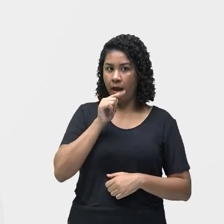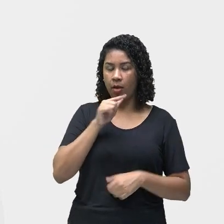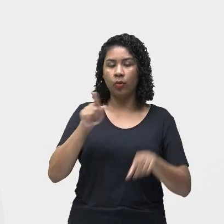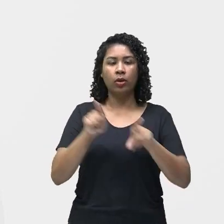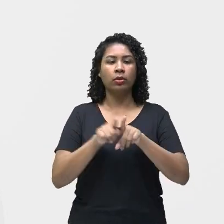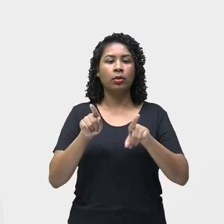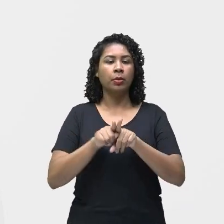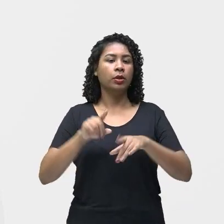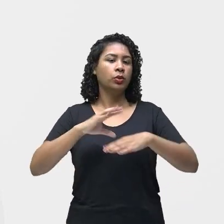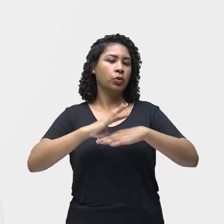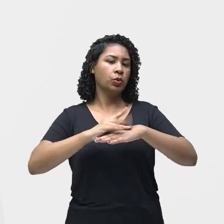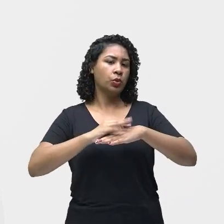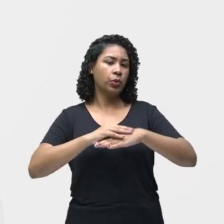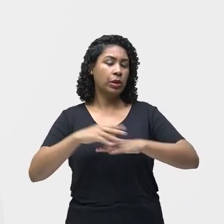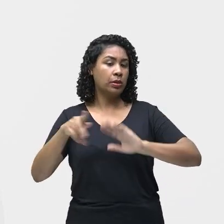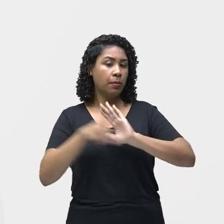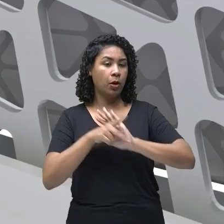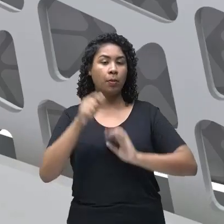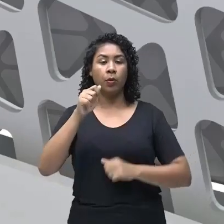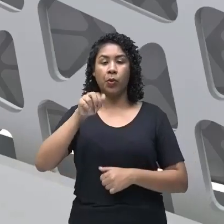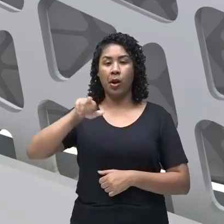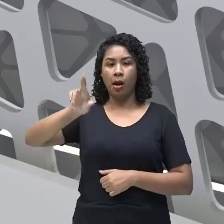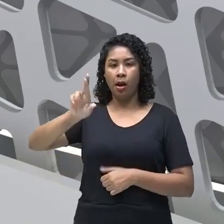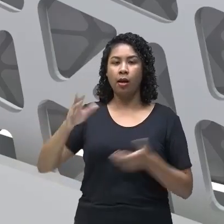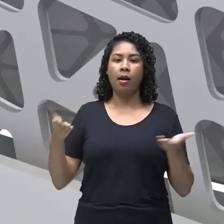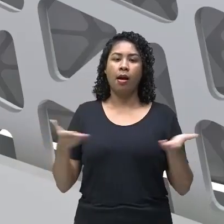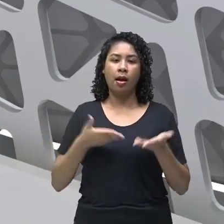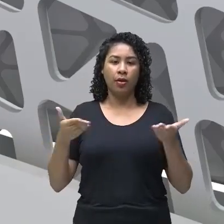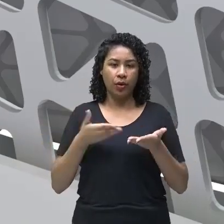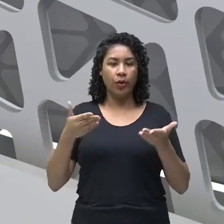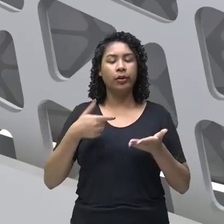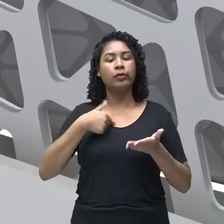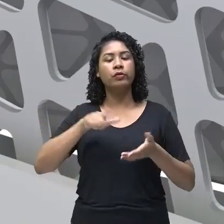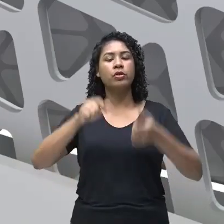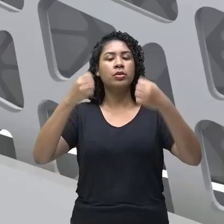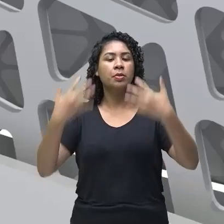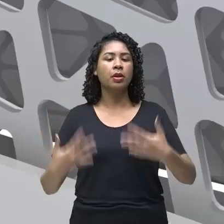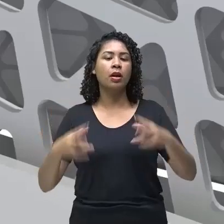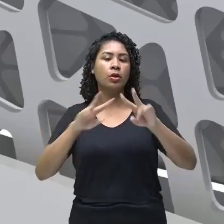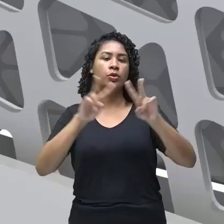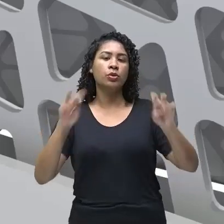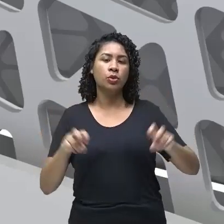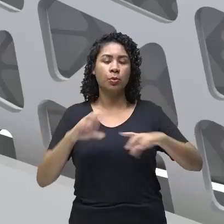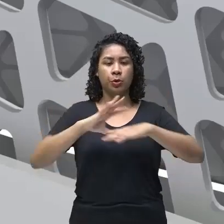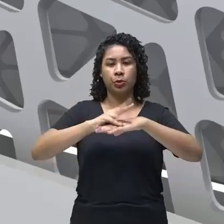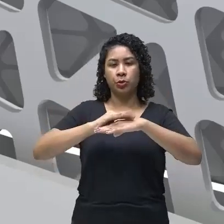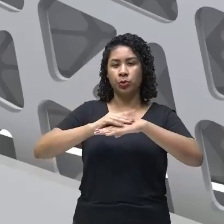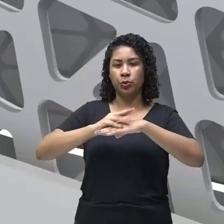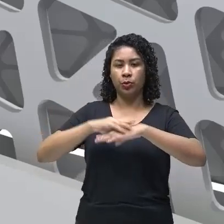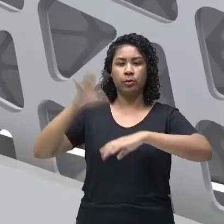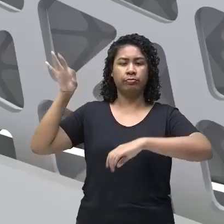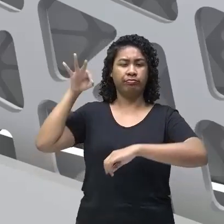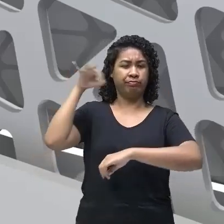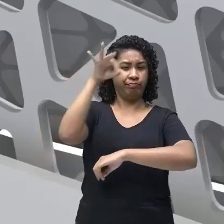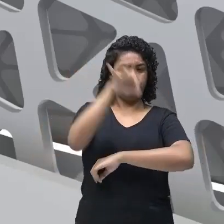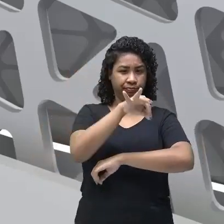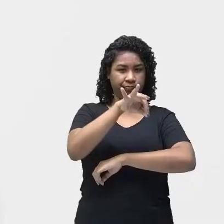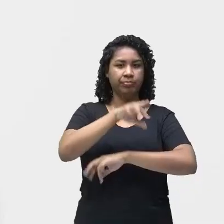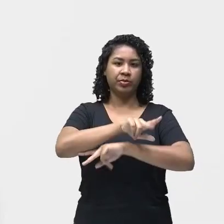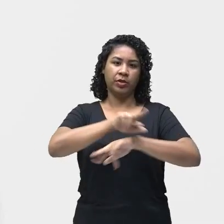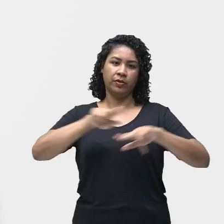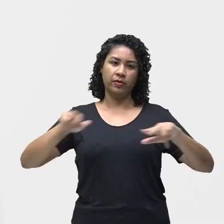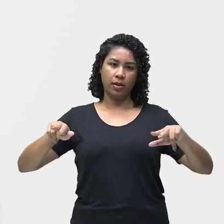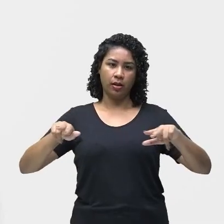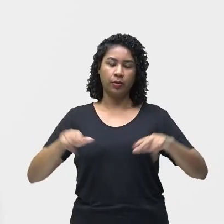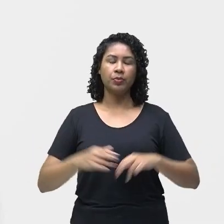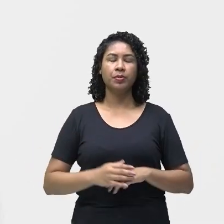veiculadas pelo ar. E agora, gente também vai falar de doenças veiculadas por vetores. Acompanhem